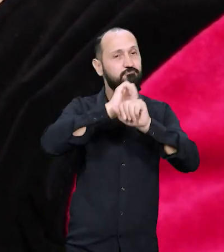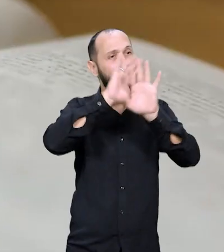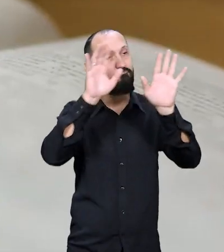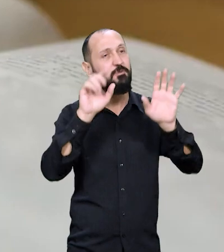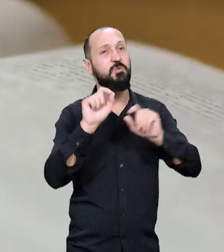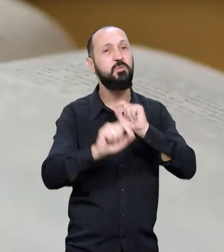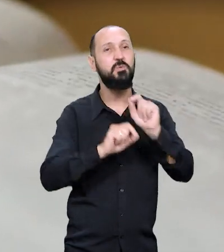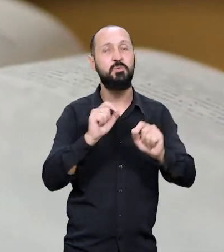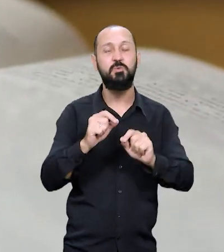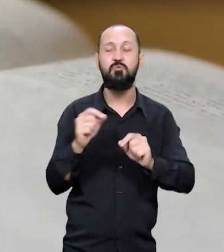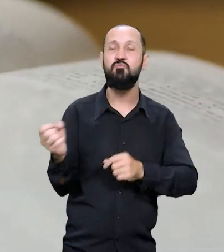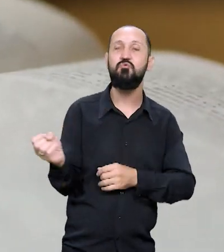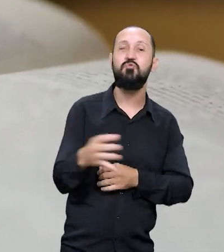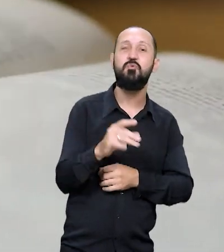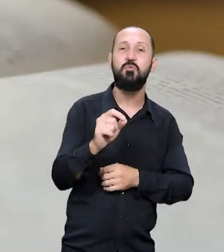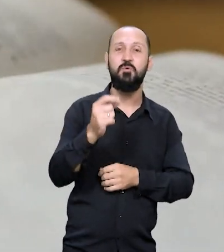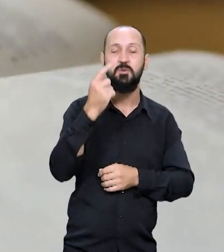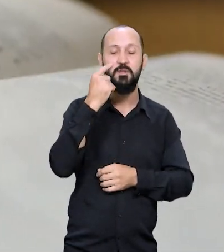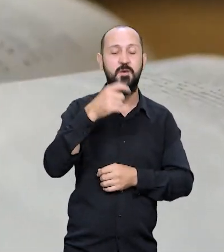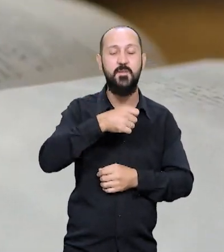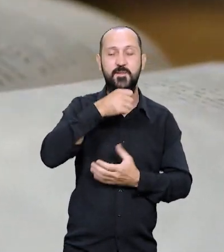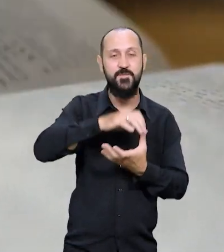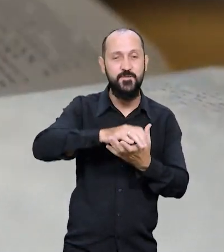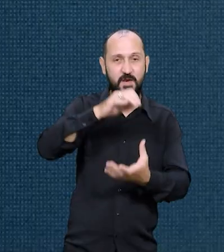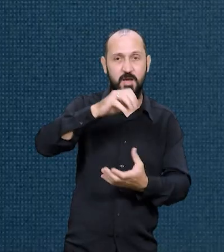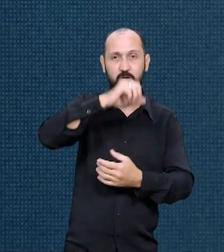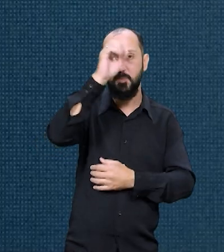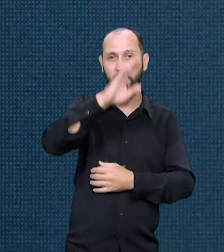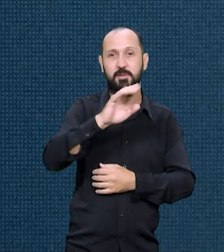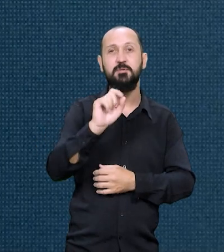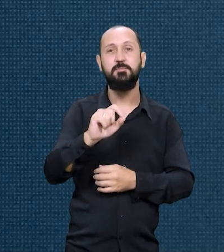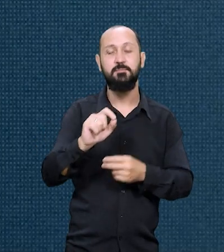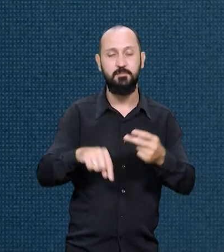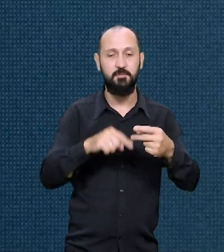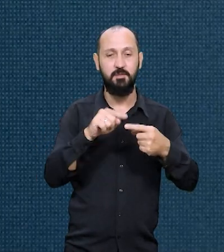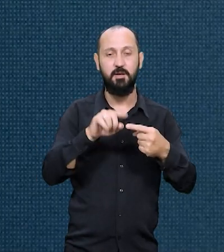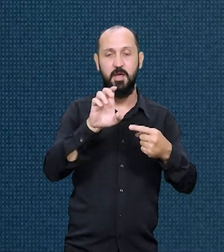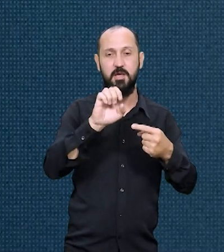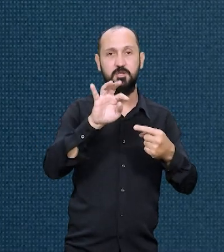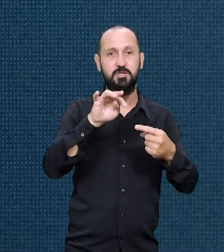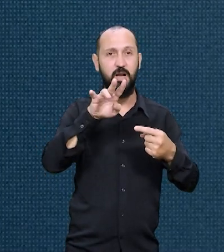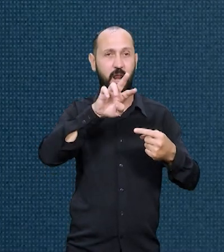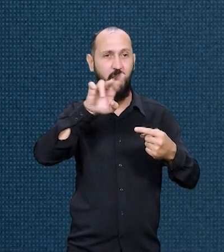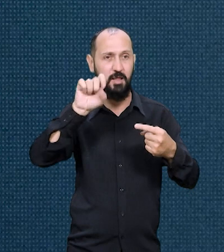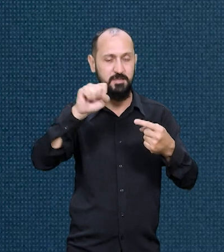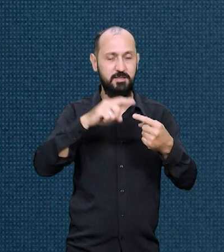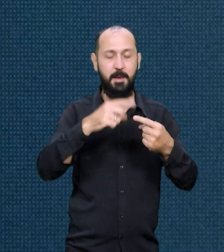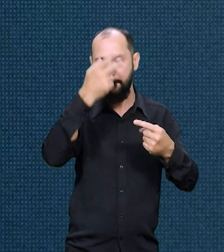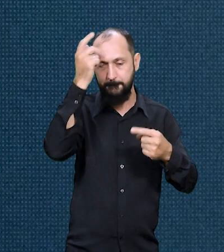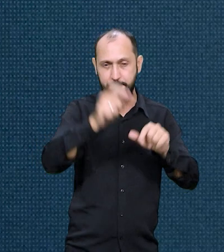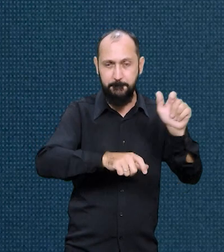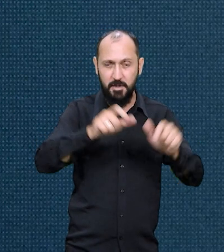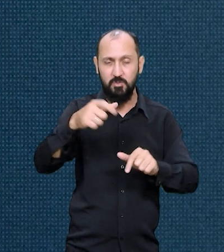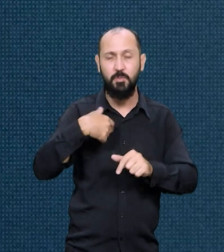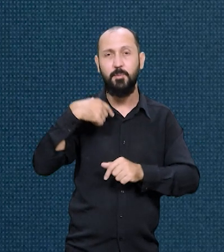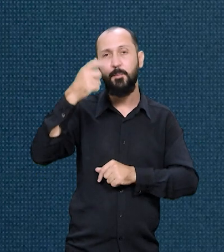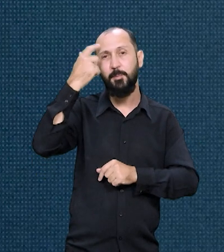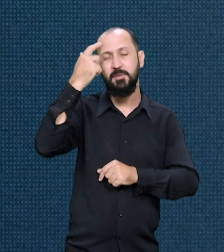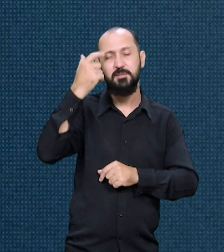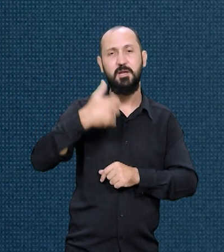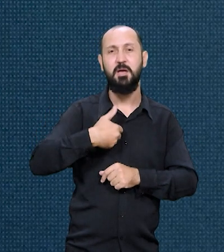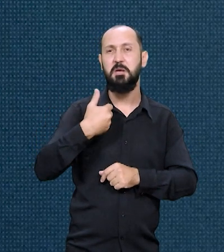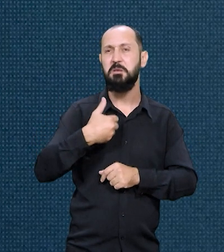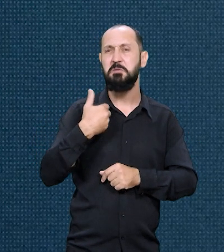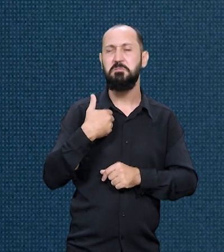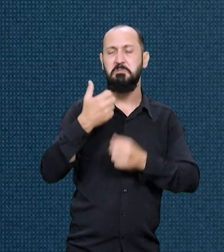fenômeno recente que é o envelhecimento no Brasil. Ageless é o termo usado para definir pessoas que acham que a idade